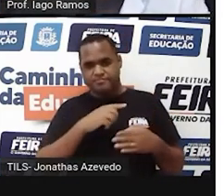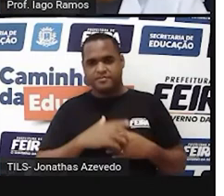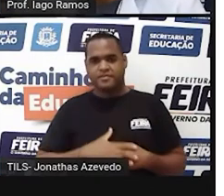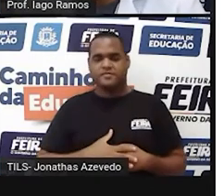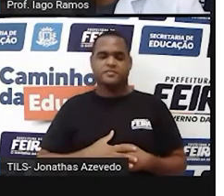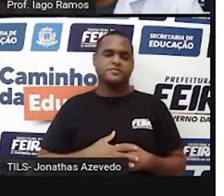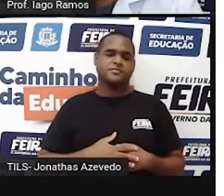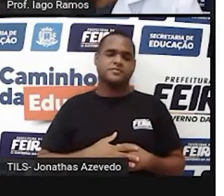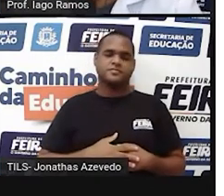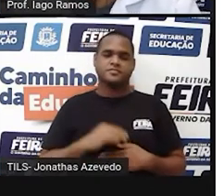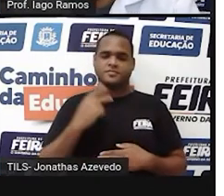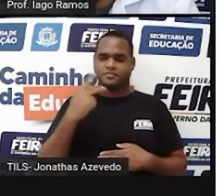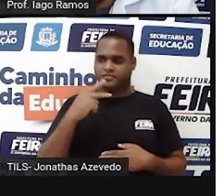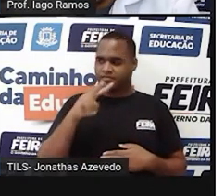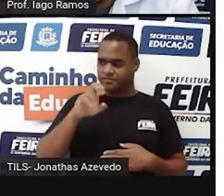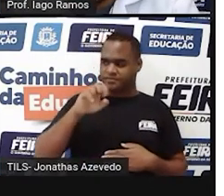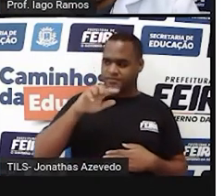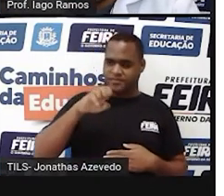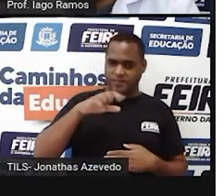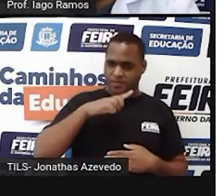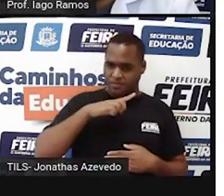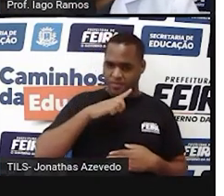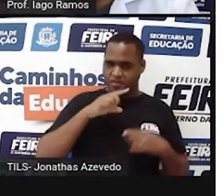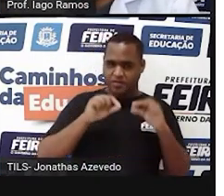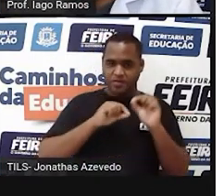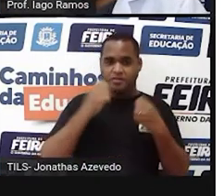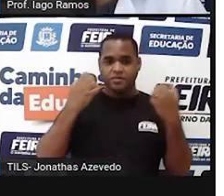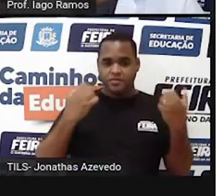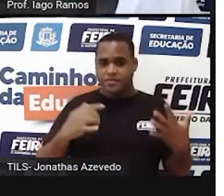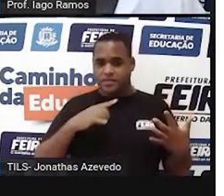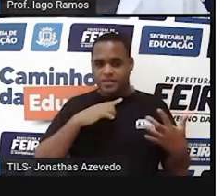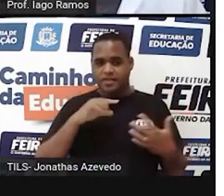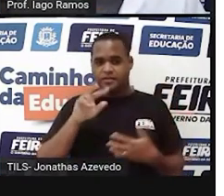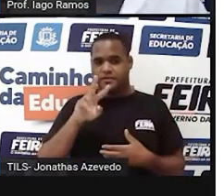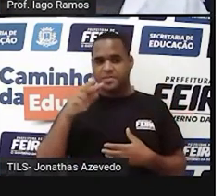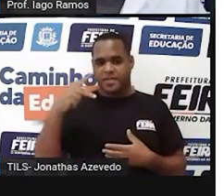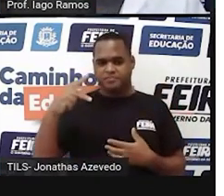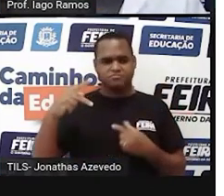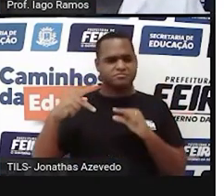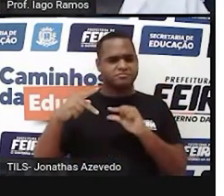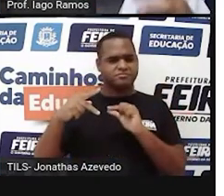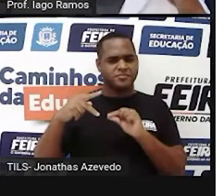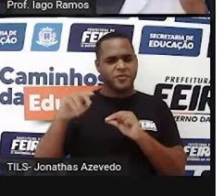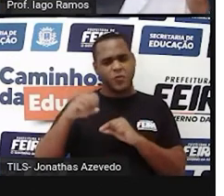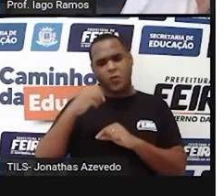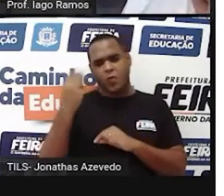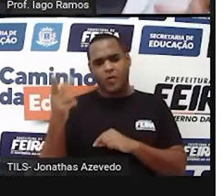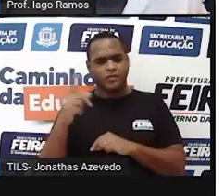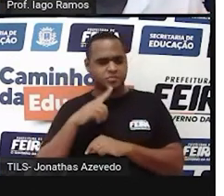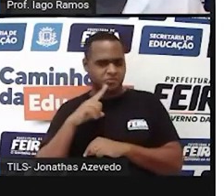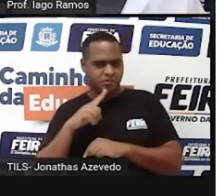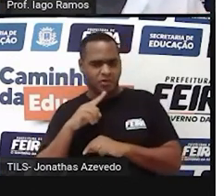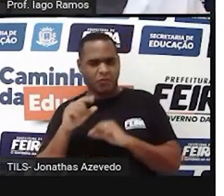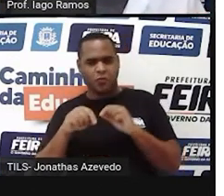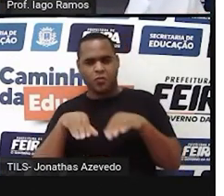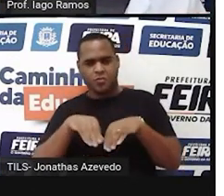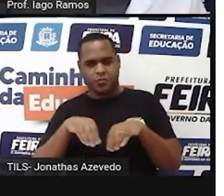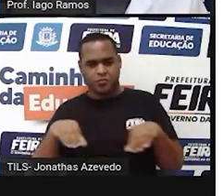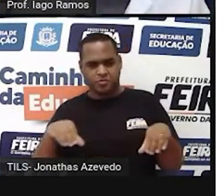Para você calcular o volume de um paralelepípedo ou de um cubo, né?